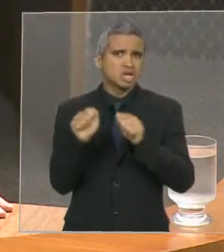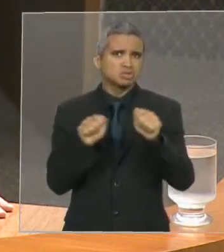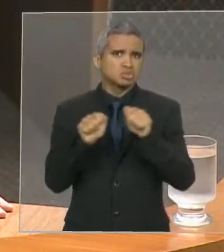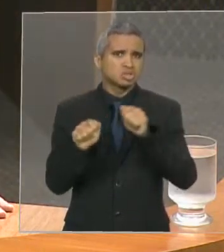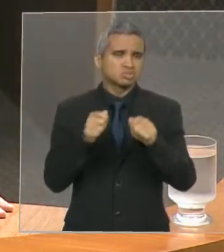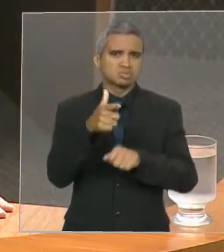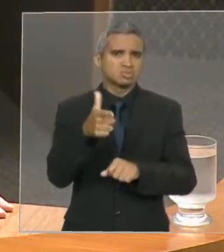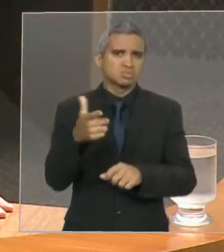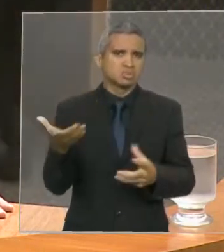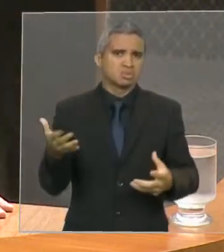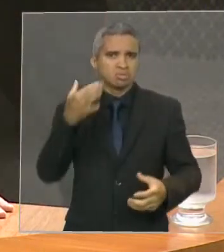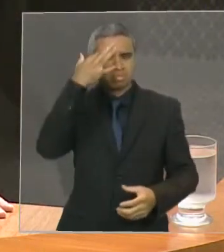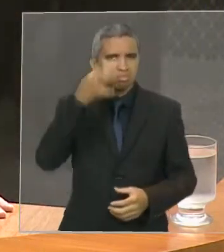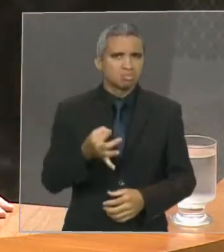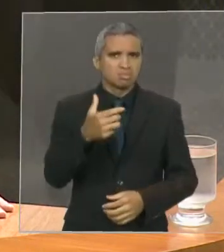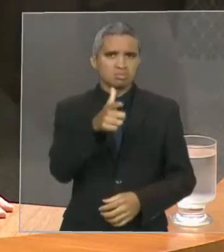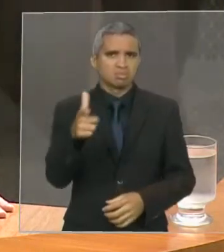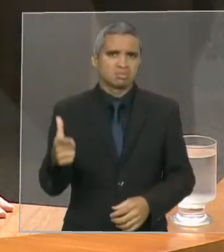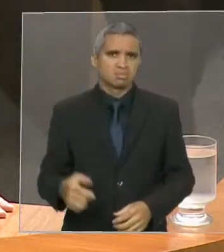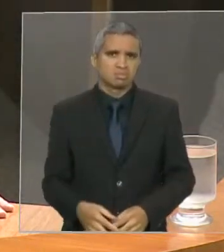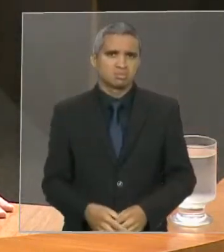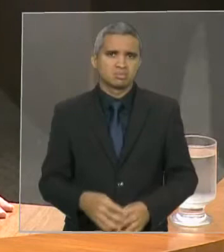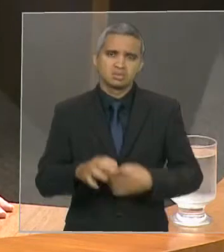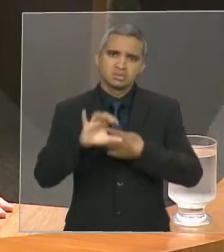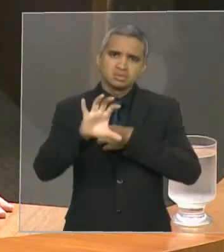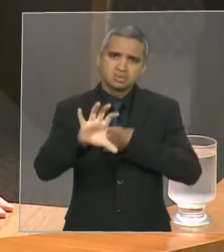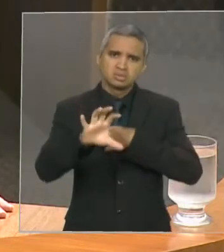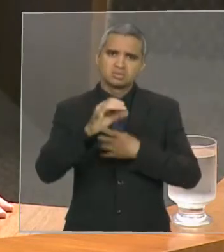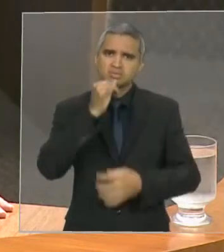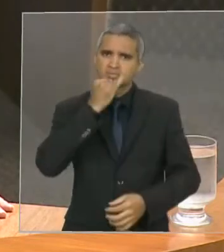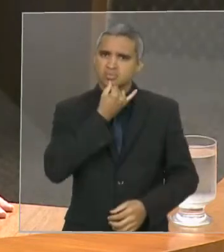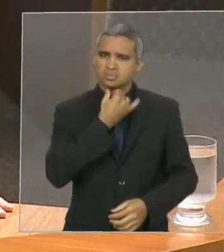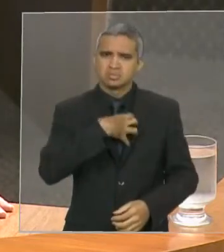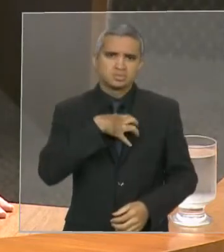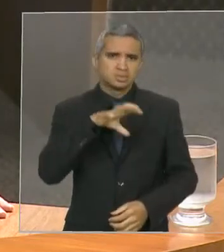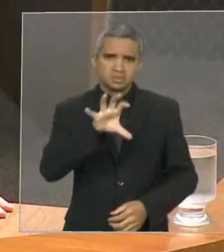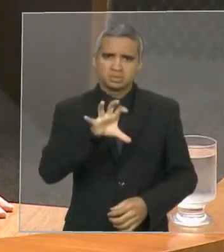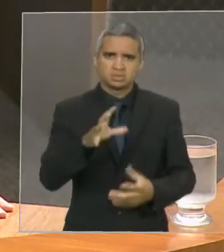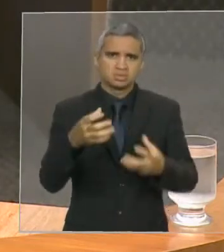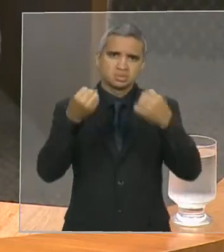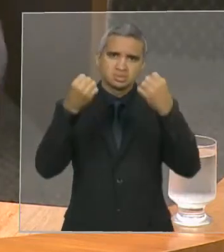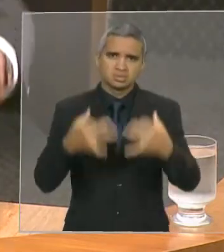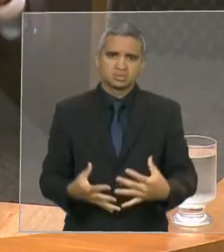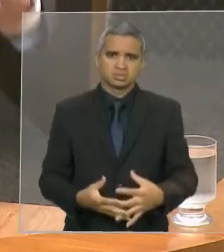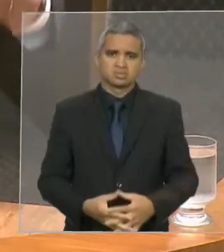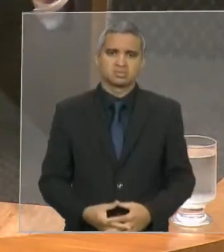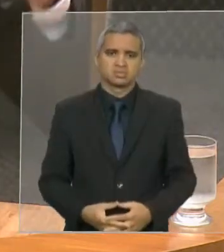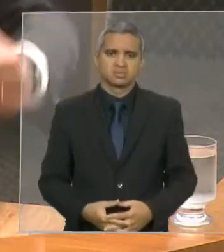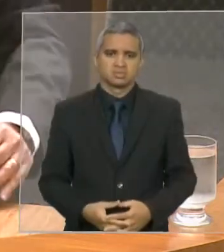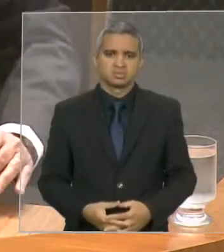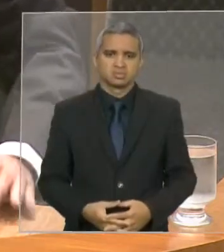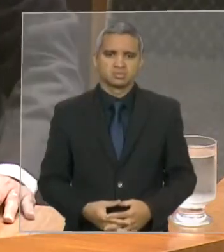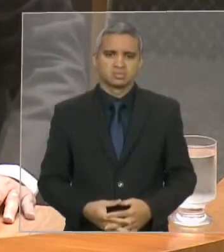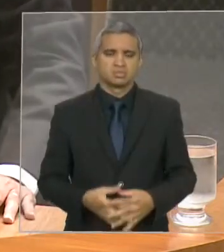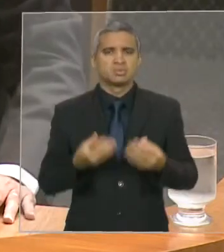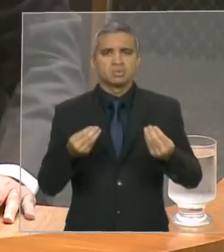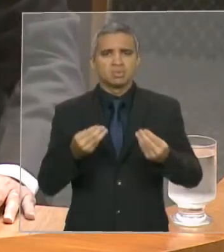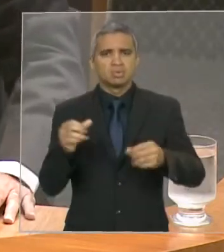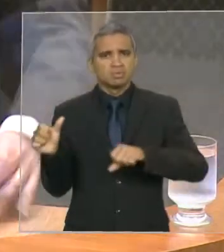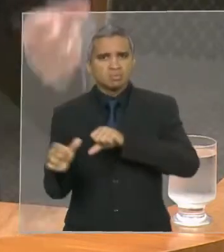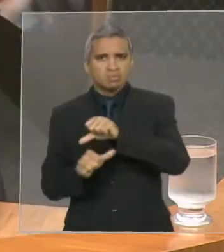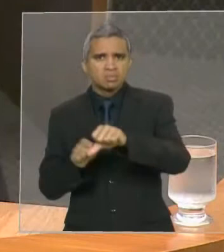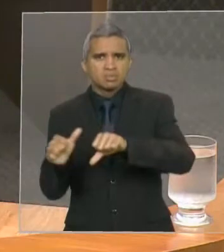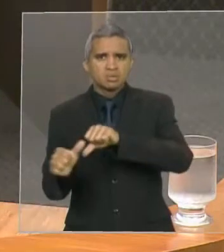dizer isso. Eu lamento dizer isso. O rodízio que se verifica, deputada de